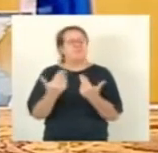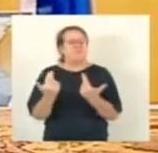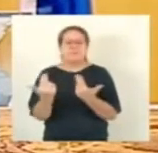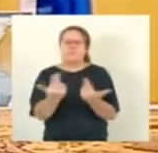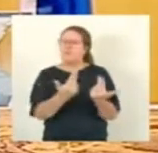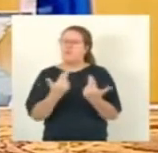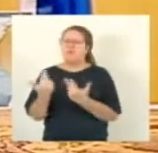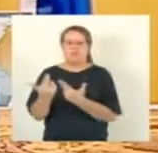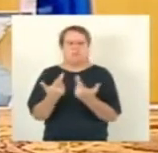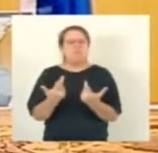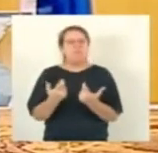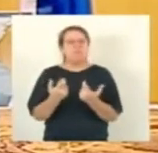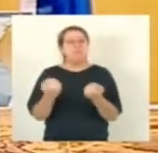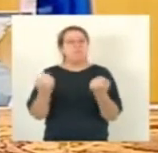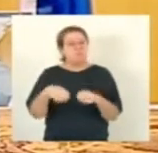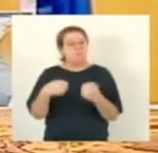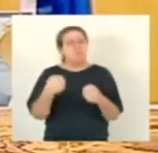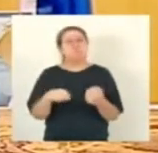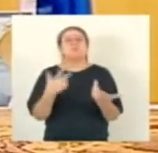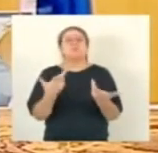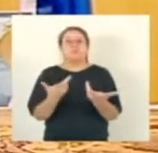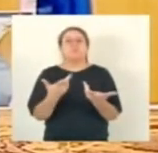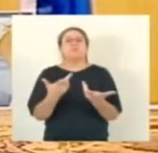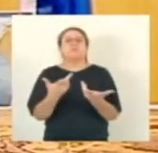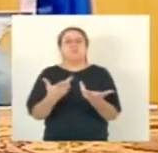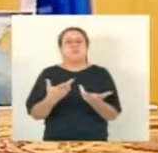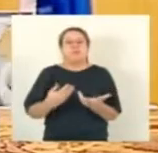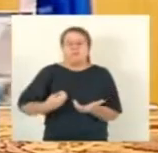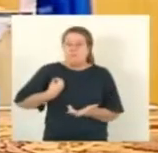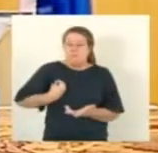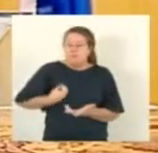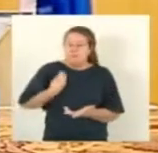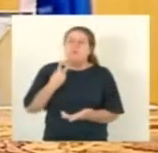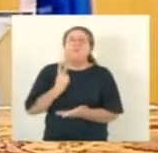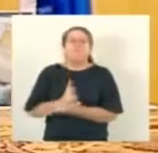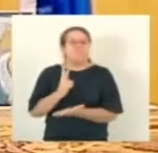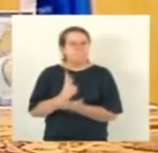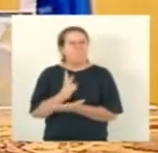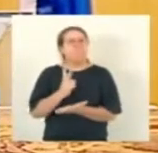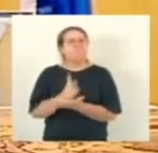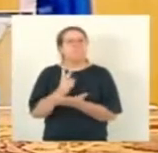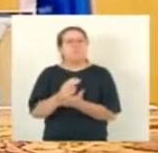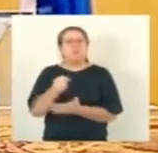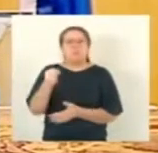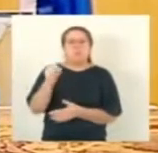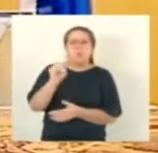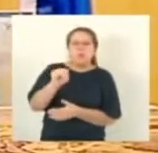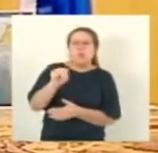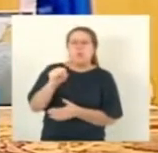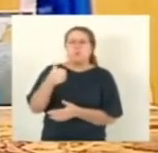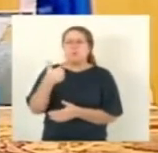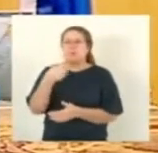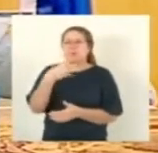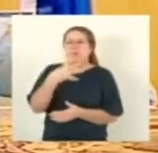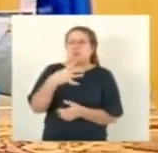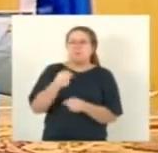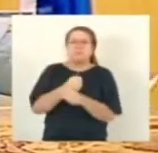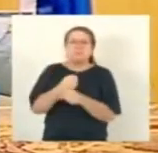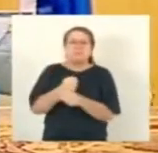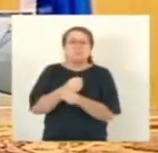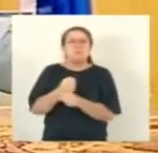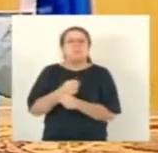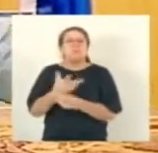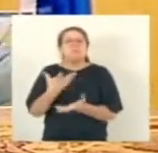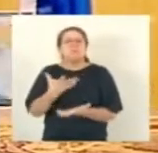possam ter a sua sobrevida de 8 a 14 anos garantida.